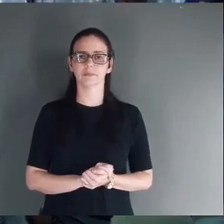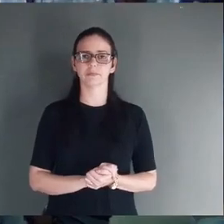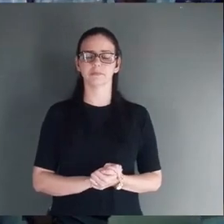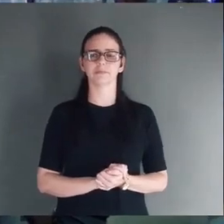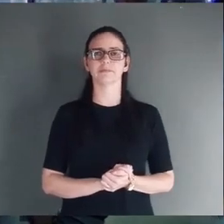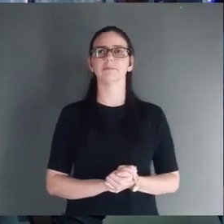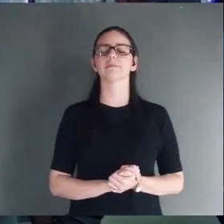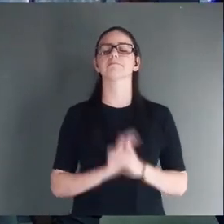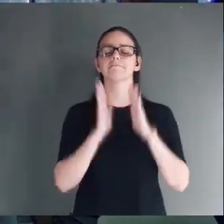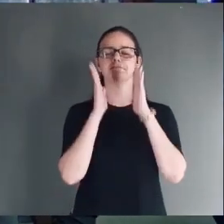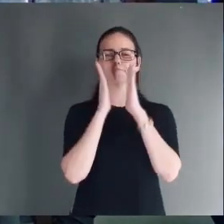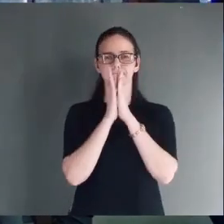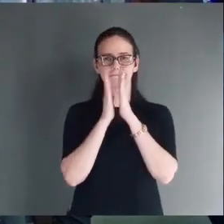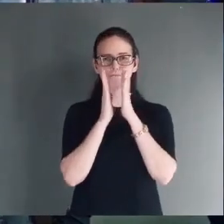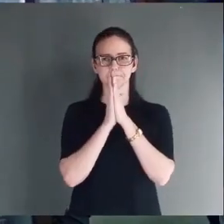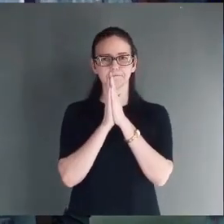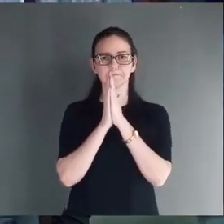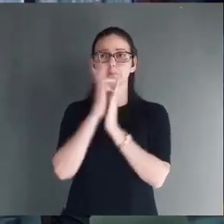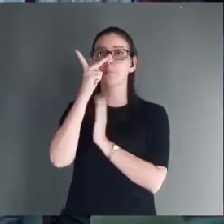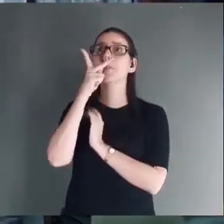Pai, eu oro nessa noite